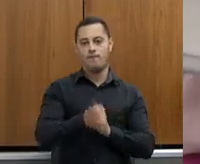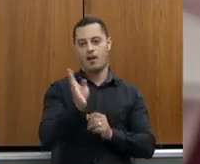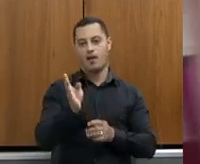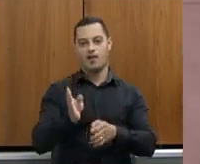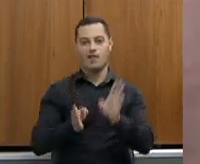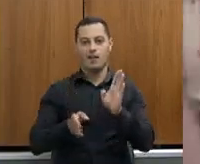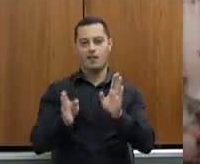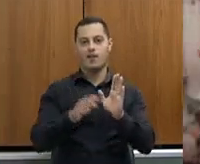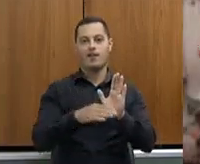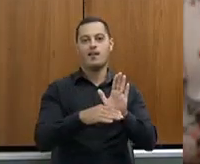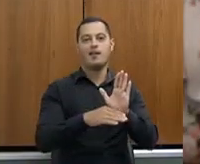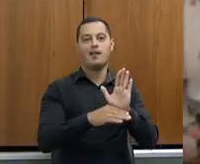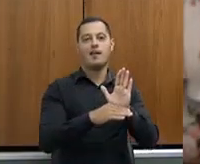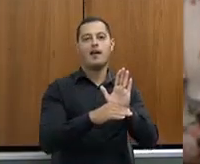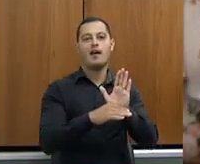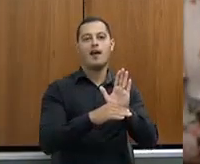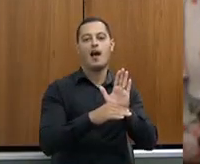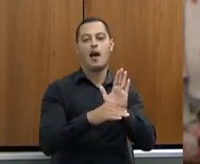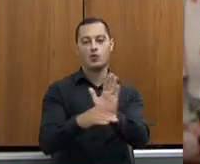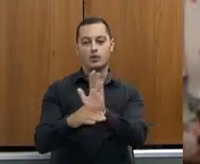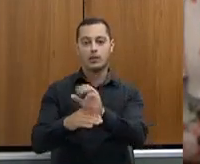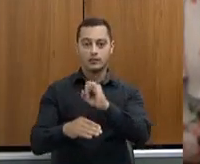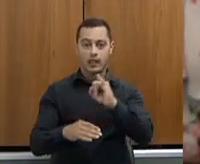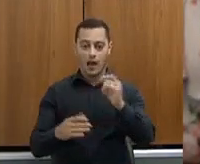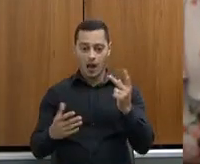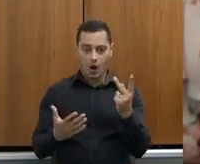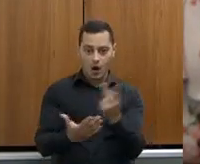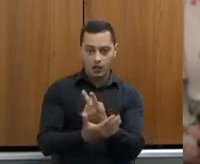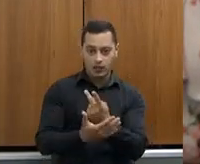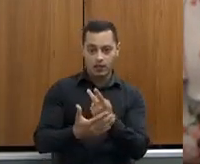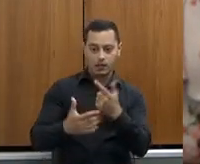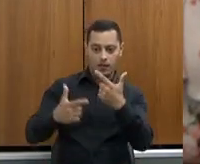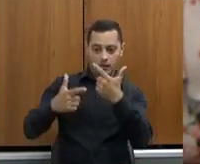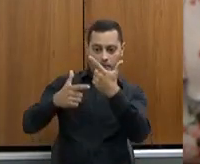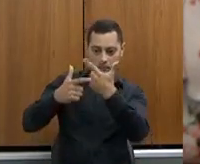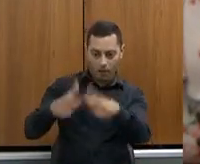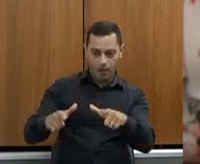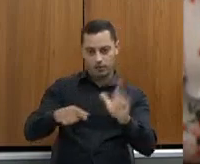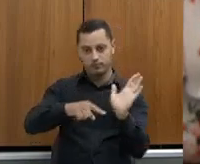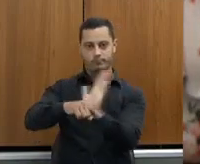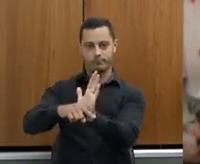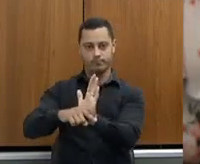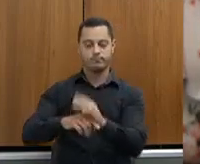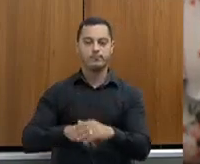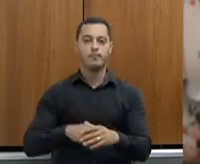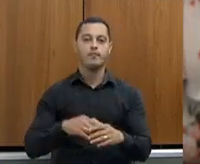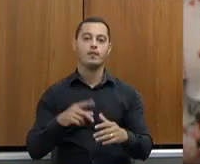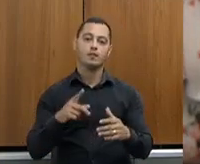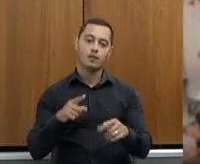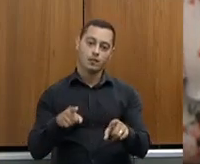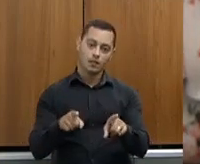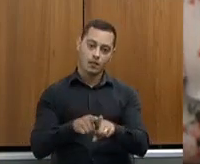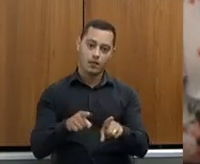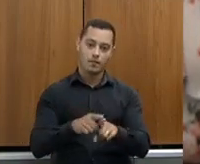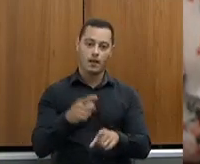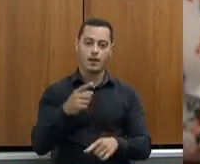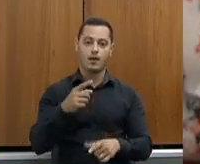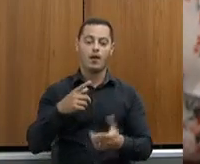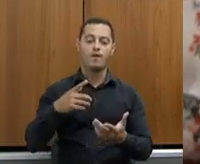pessoal, quando tem uma chuva de pedra e outras questões. A contratação de 396